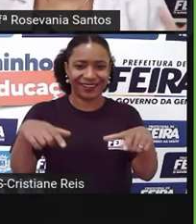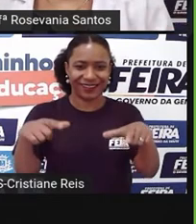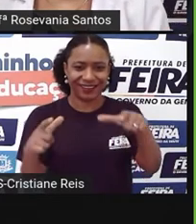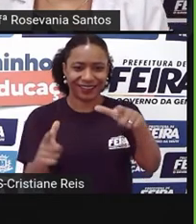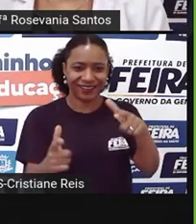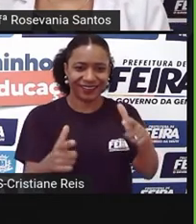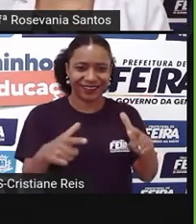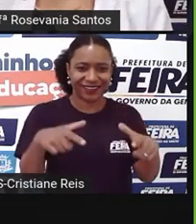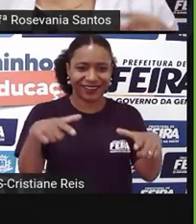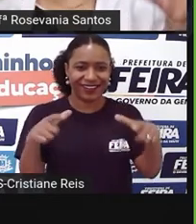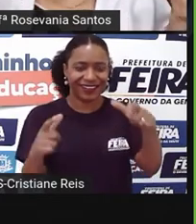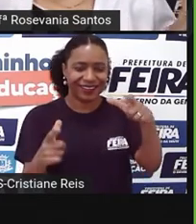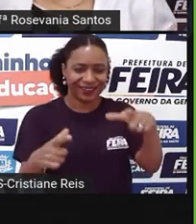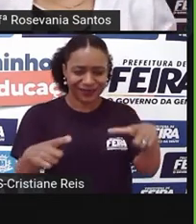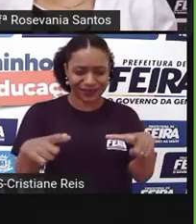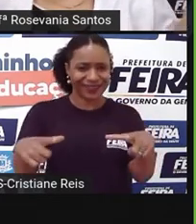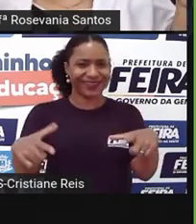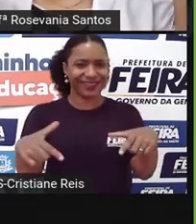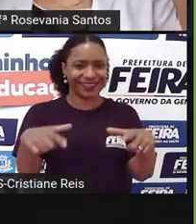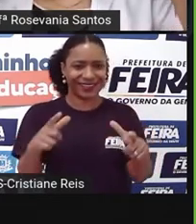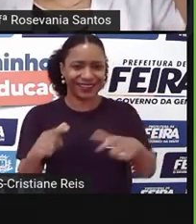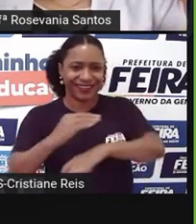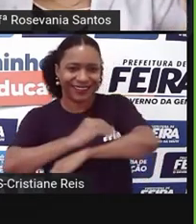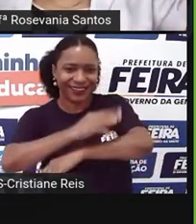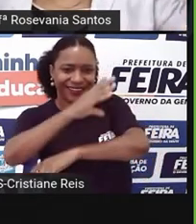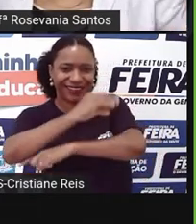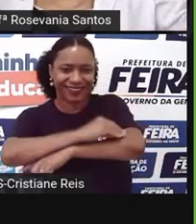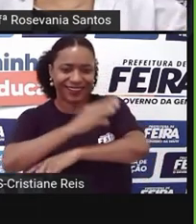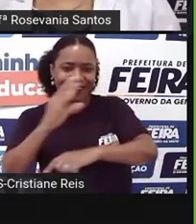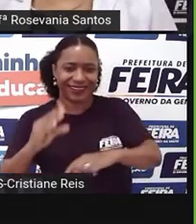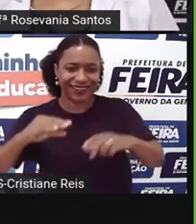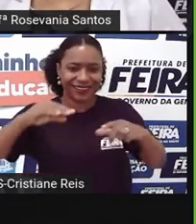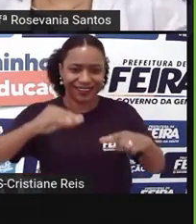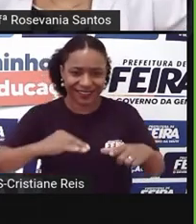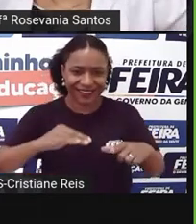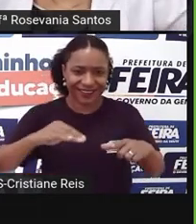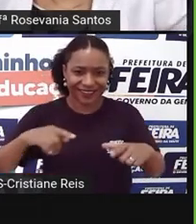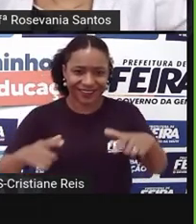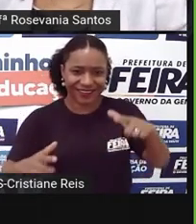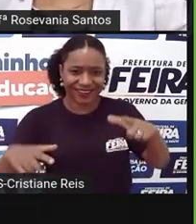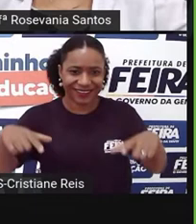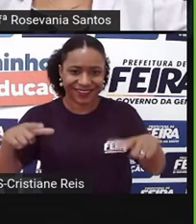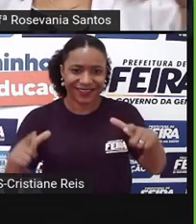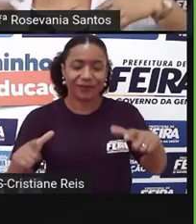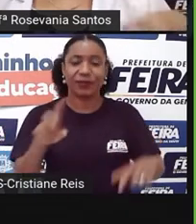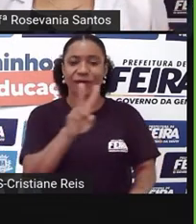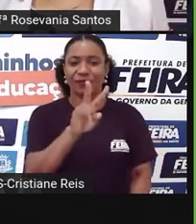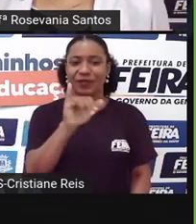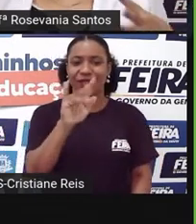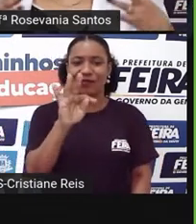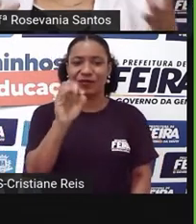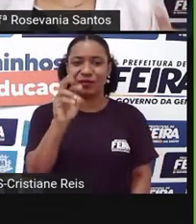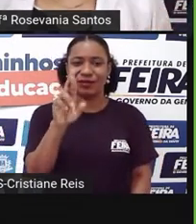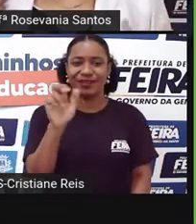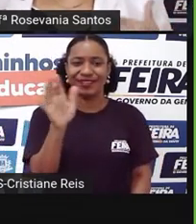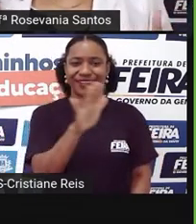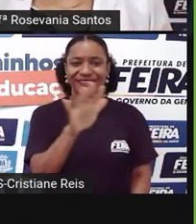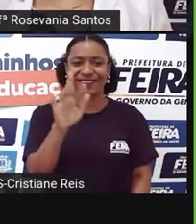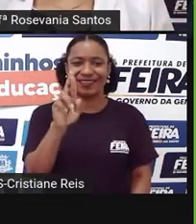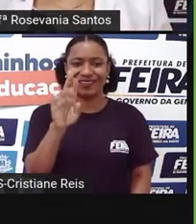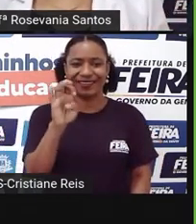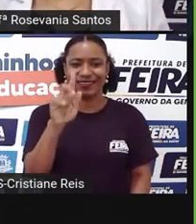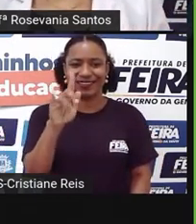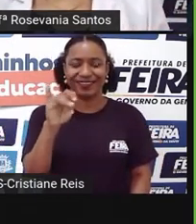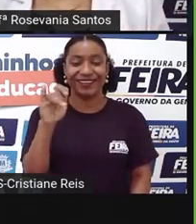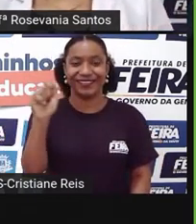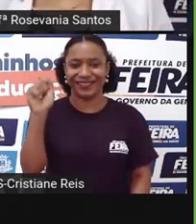fala de vegetação da Amazônia, você nem lembre tanto daquelas árvores exuberantes, com aquelas folhas enormes lá, né? Você vai lembrar mais